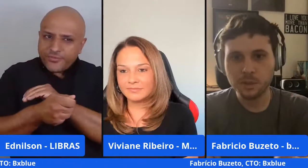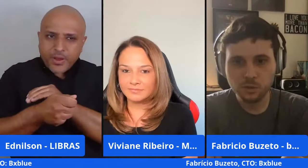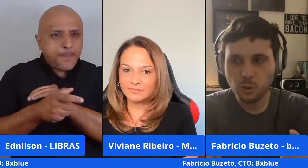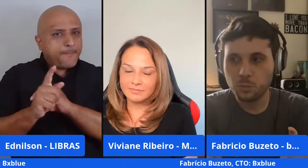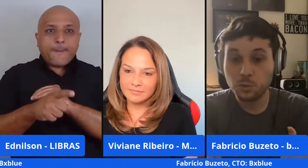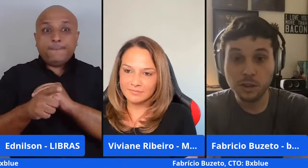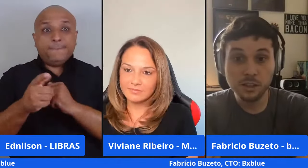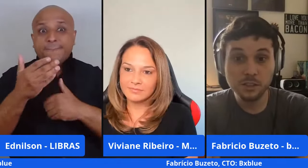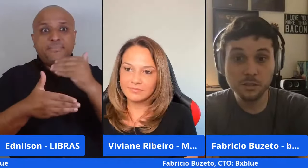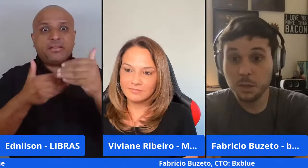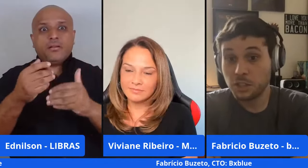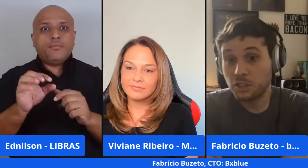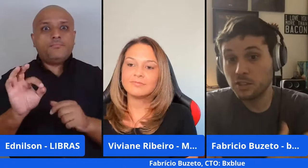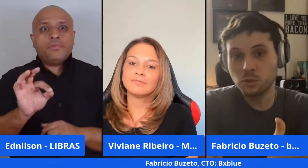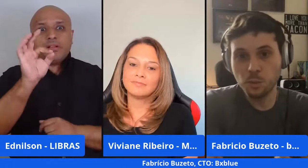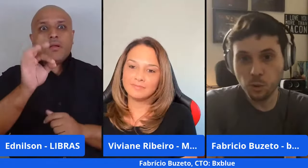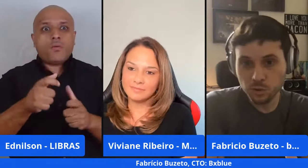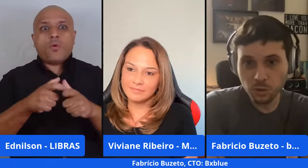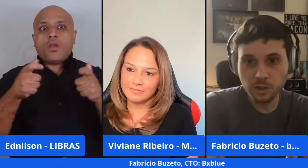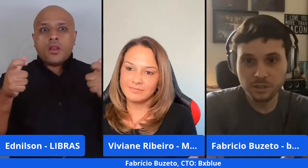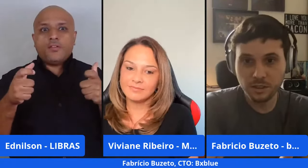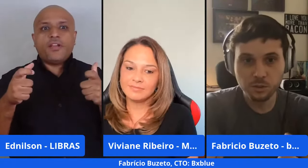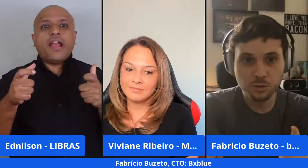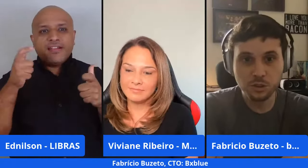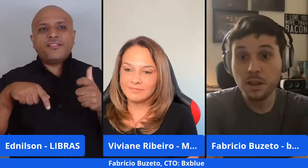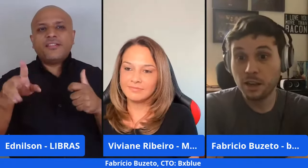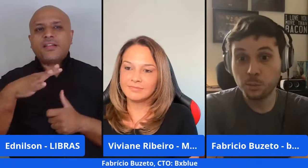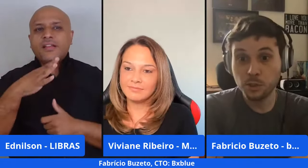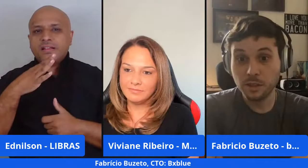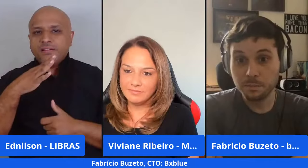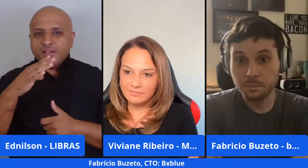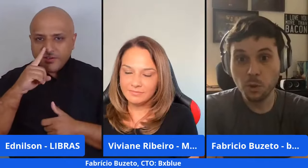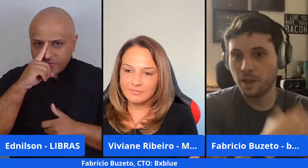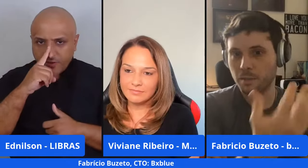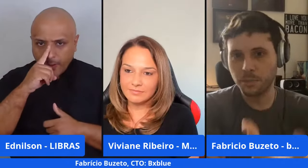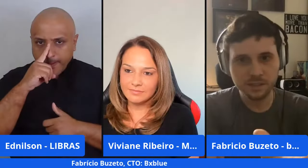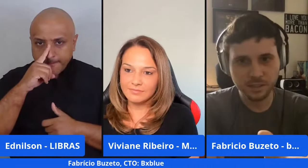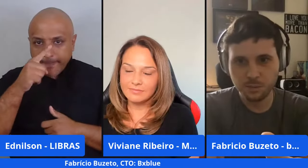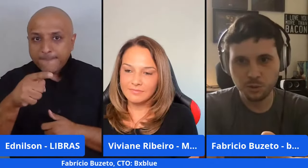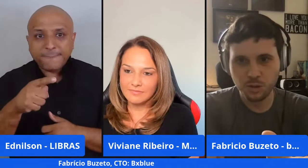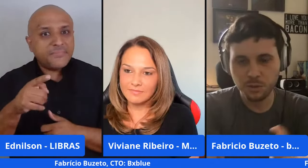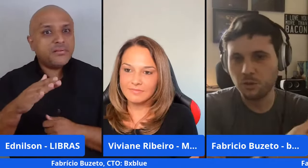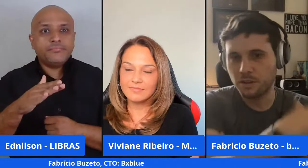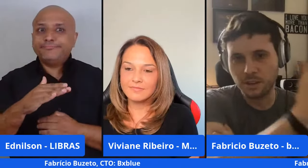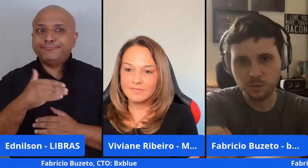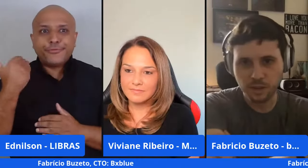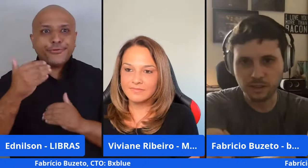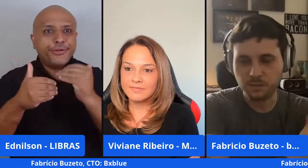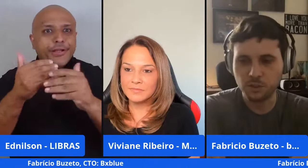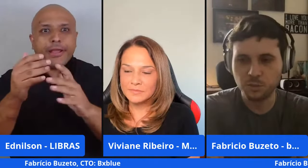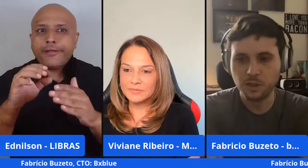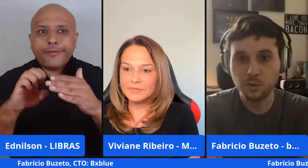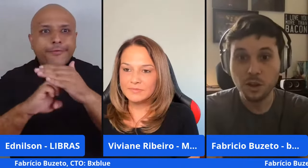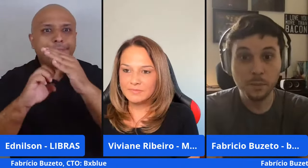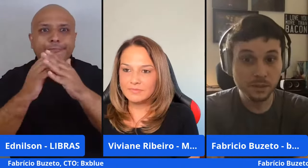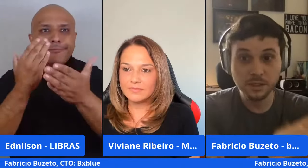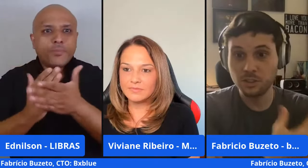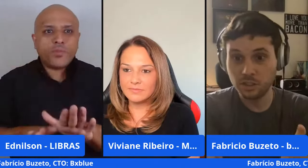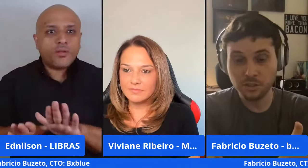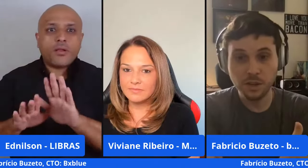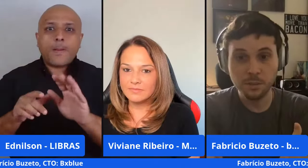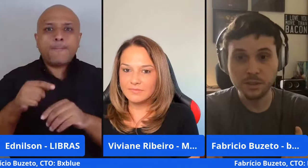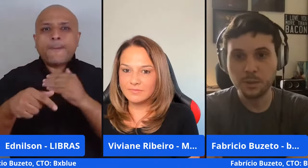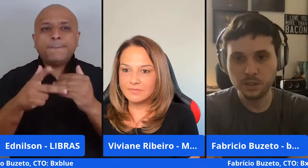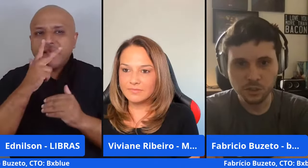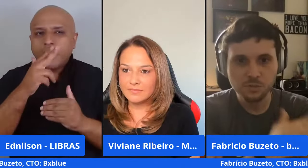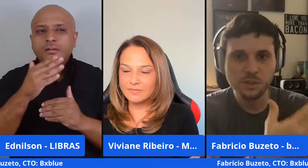dar um percentual muito grande e a gente está disposto a correr esse risco a gente pode até morrer a empresa nesse meio do caminho recusar esse investimento mas a